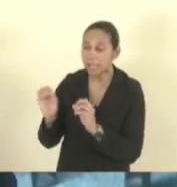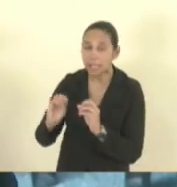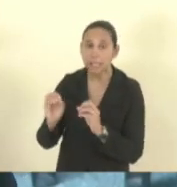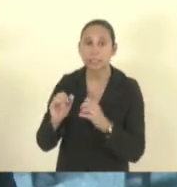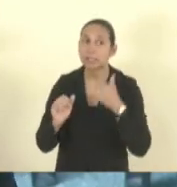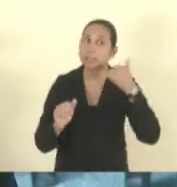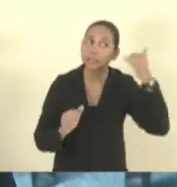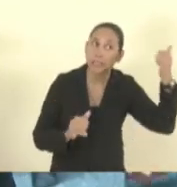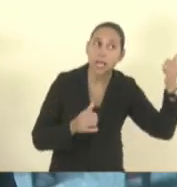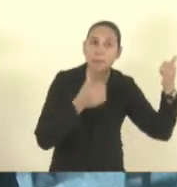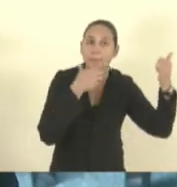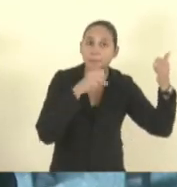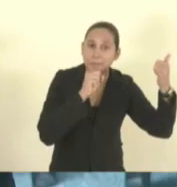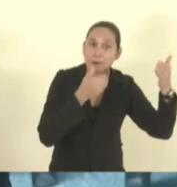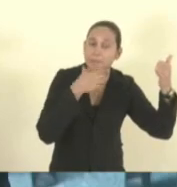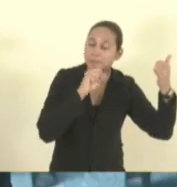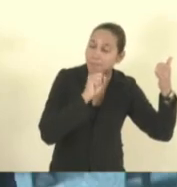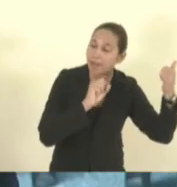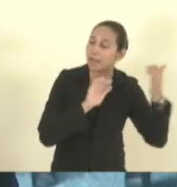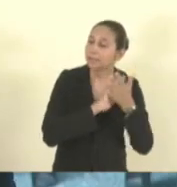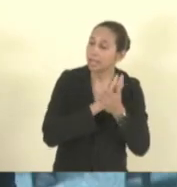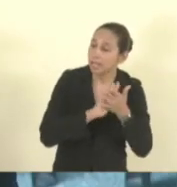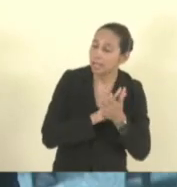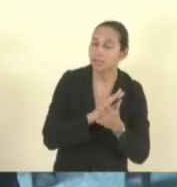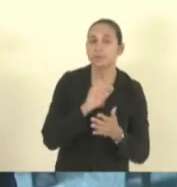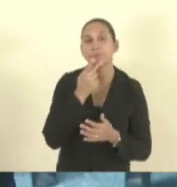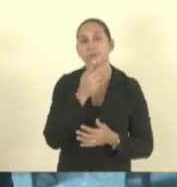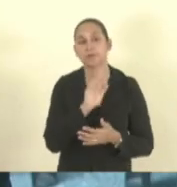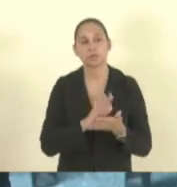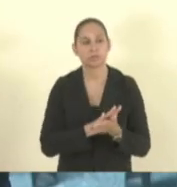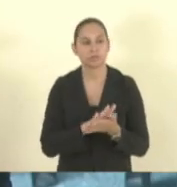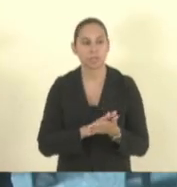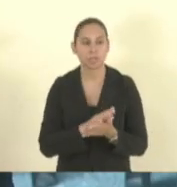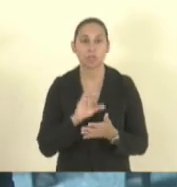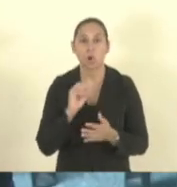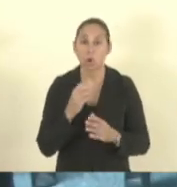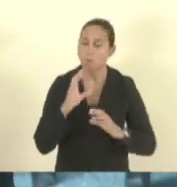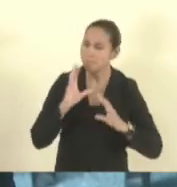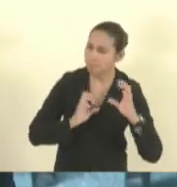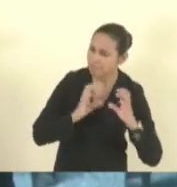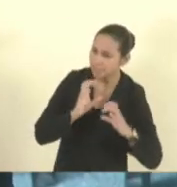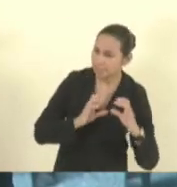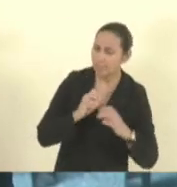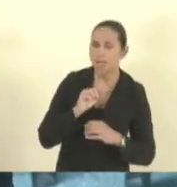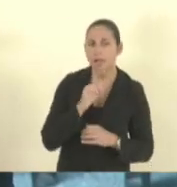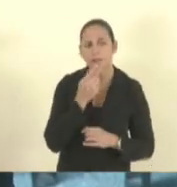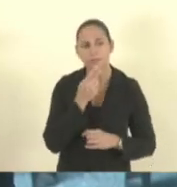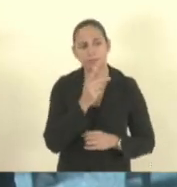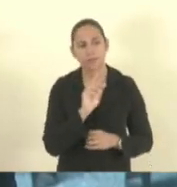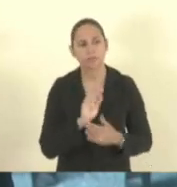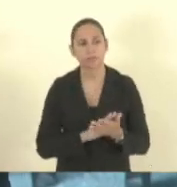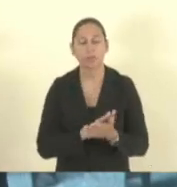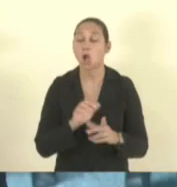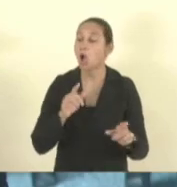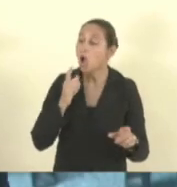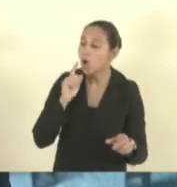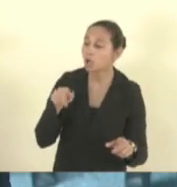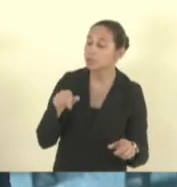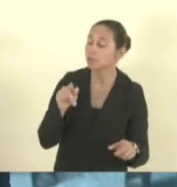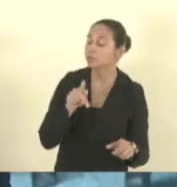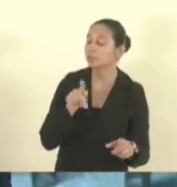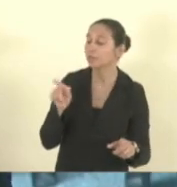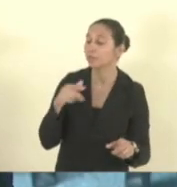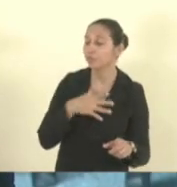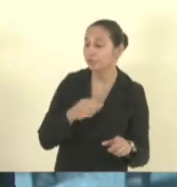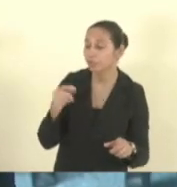a gente olha o seu filho entrou com a escola até brigar com a gente olha o seu filho aqui com o celular vocês foram